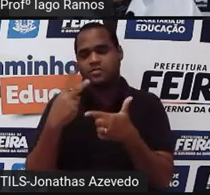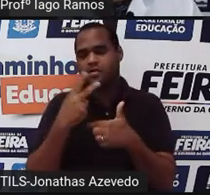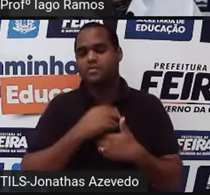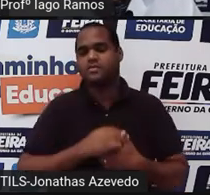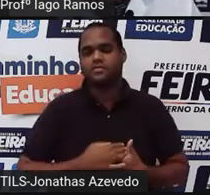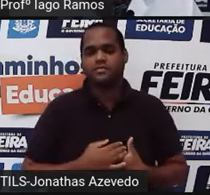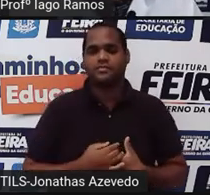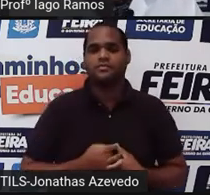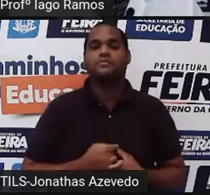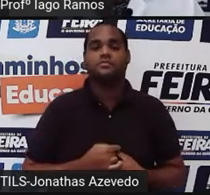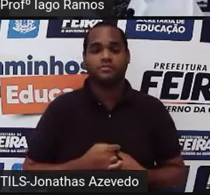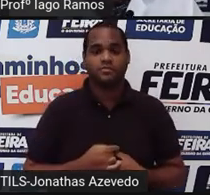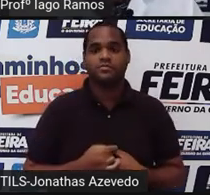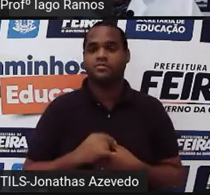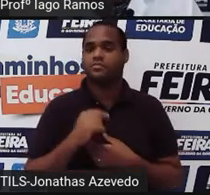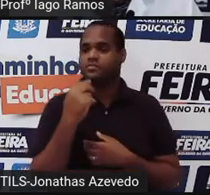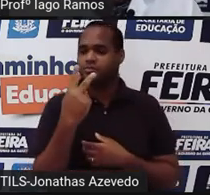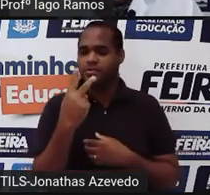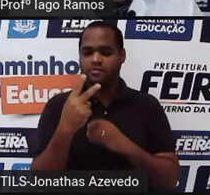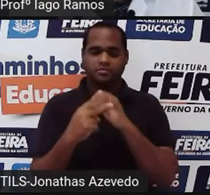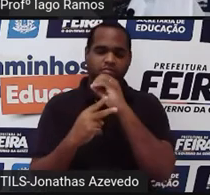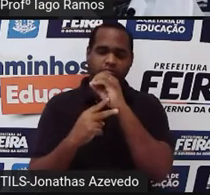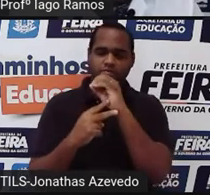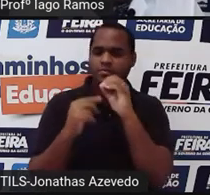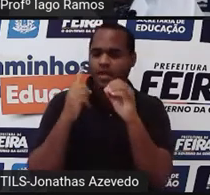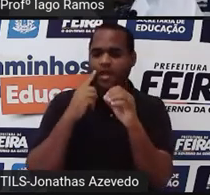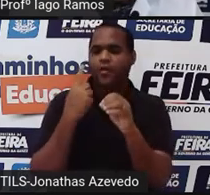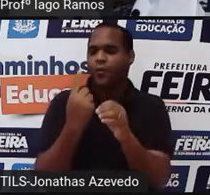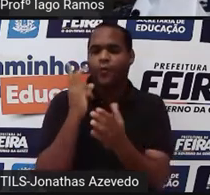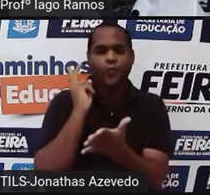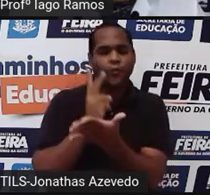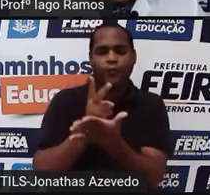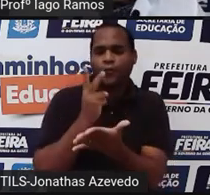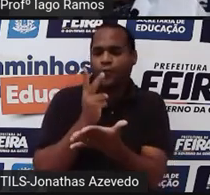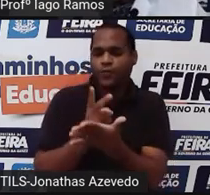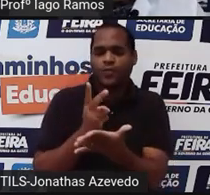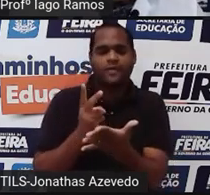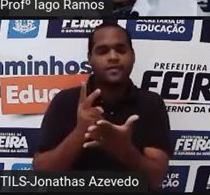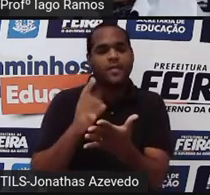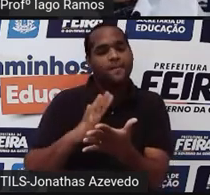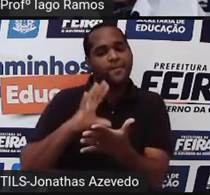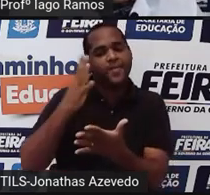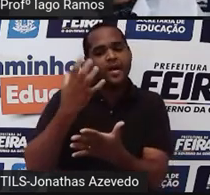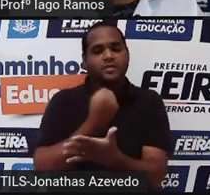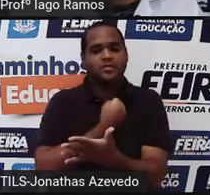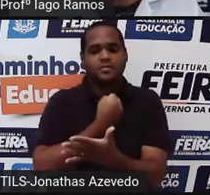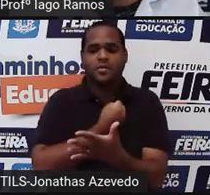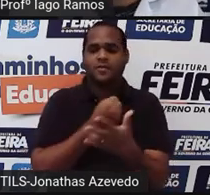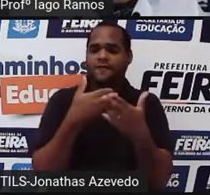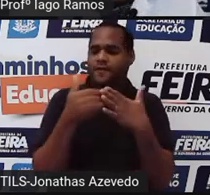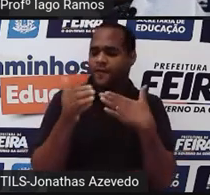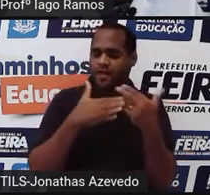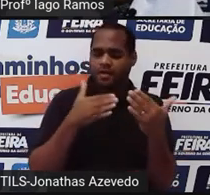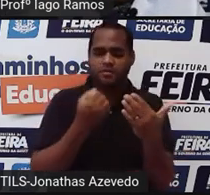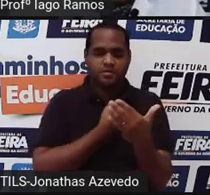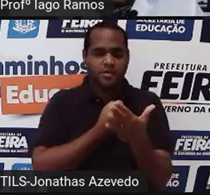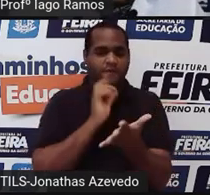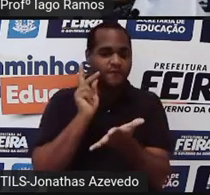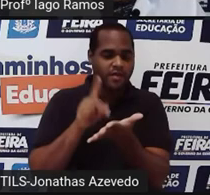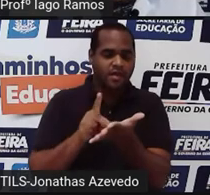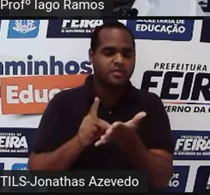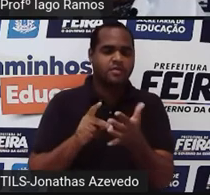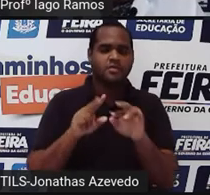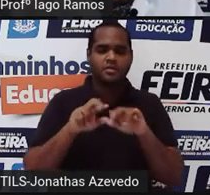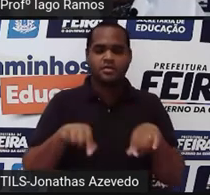o resultado de 2 elevado a 0 vai ser 1. E isso acontece com qualquer número real, seja número